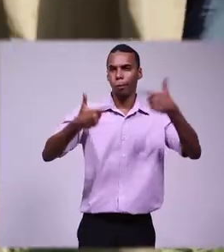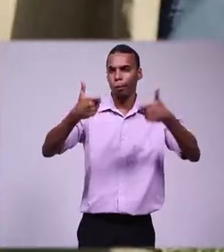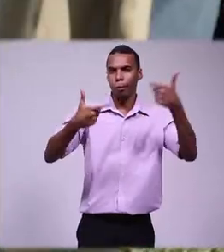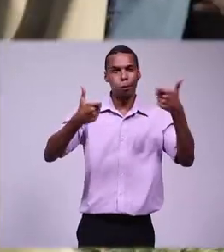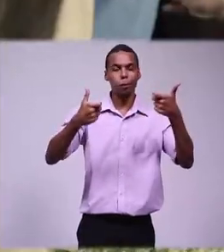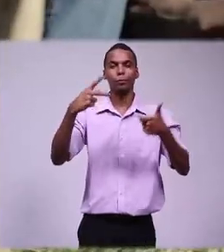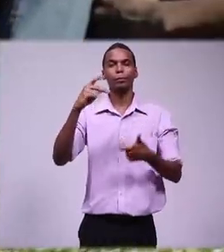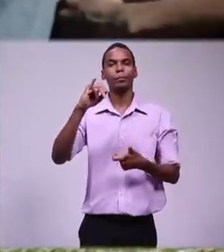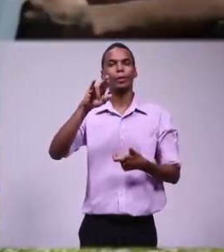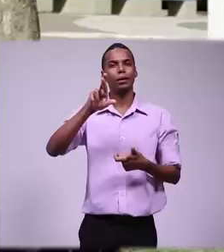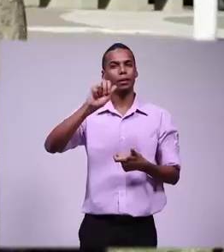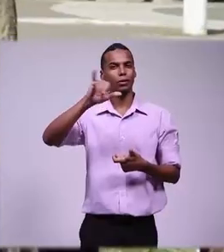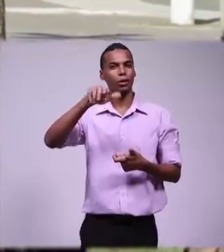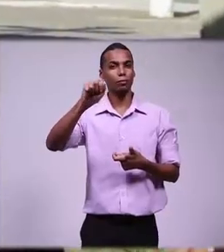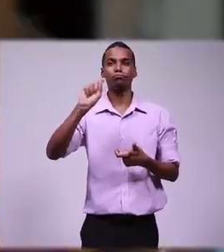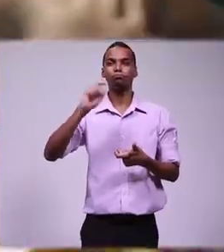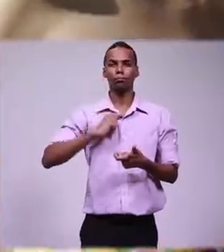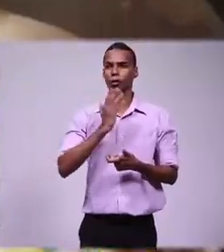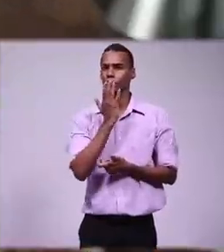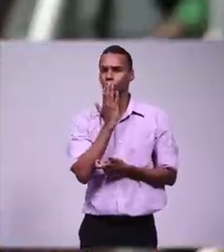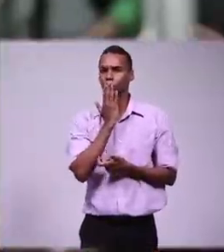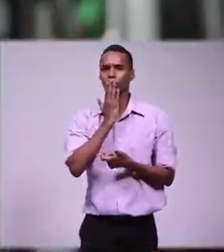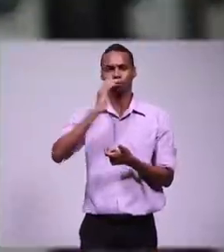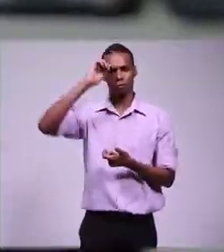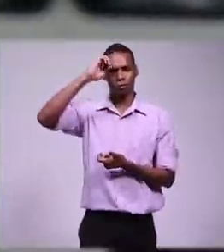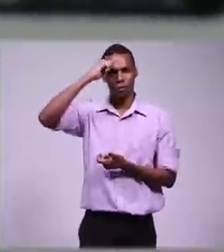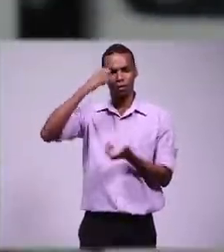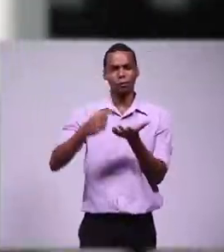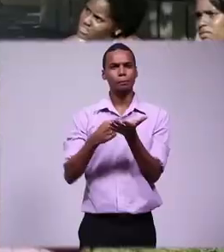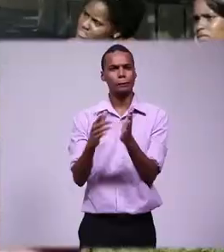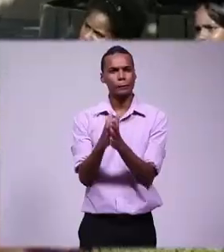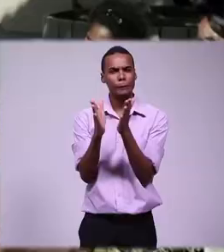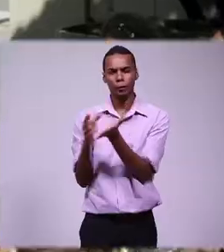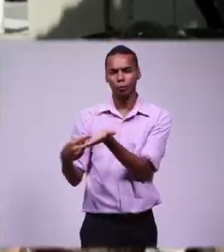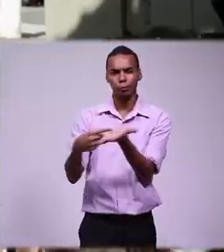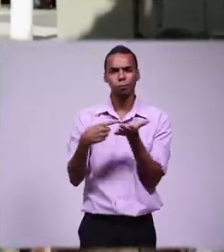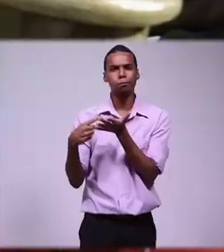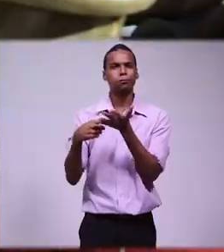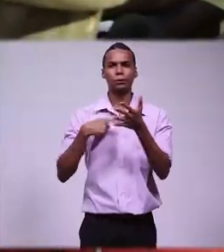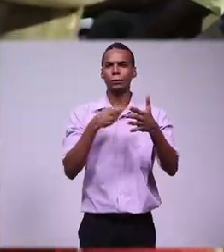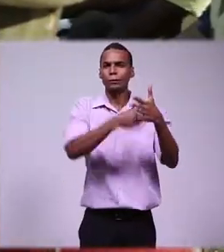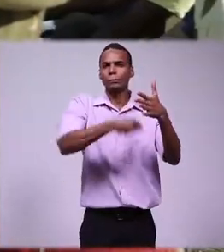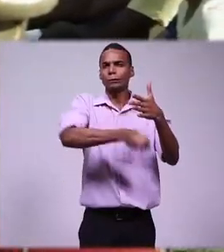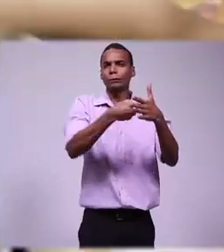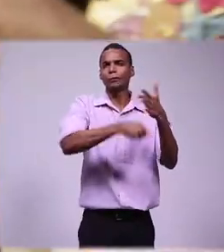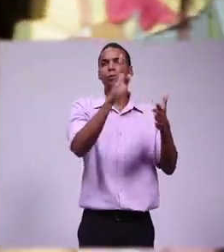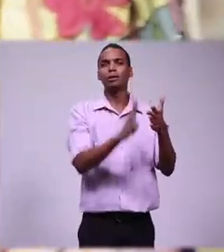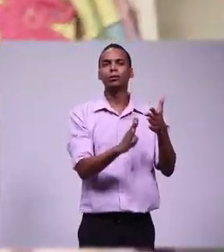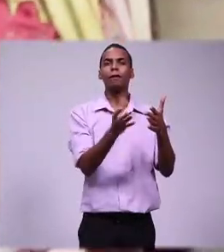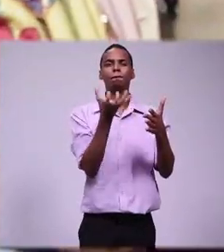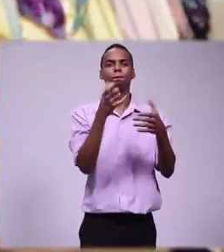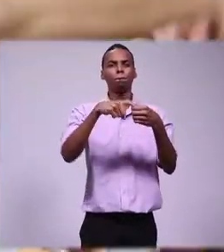Pirajá. Índios do Pinambás, negros e brancos pobres, infusionaram o Brasil para